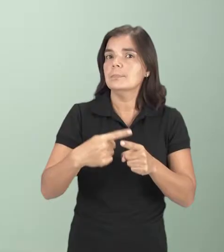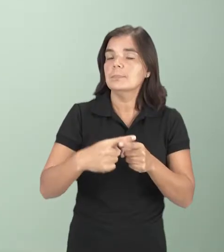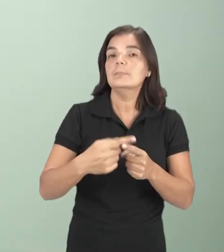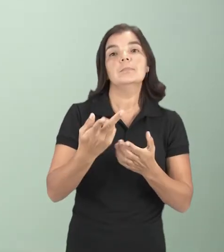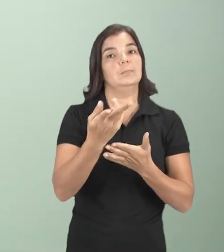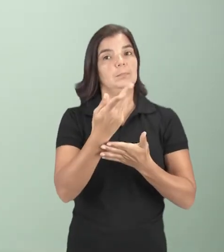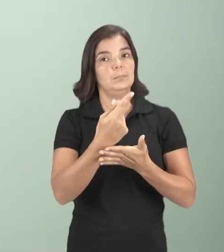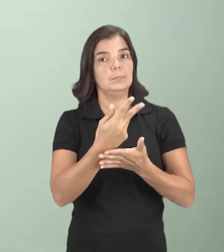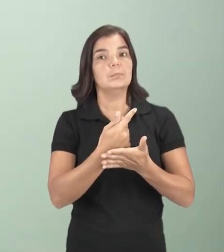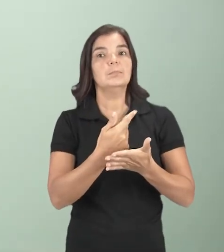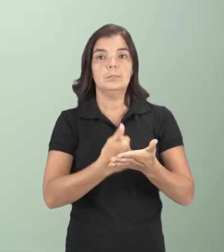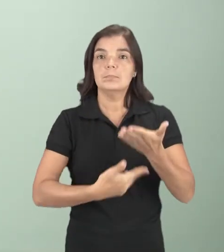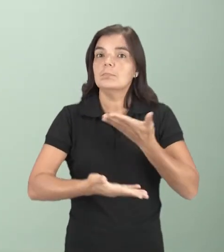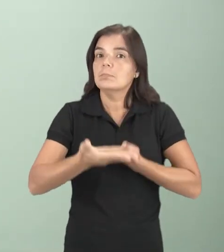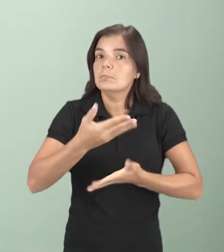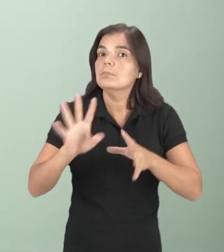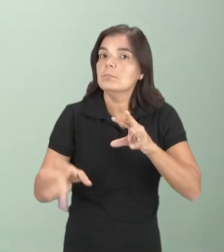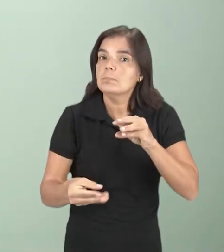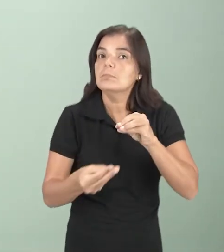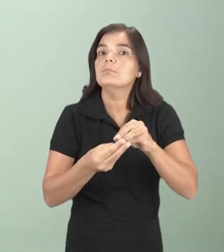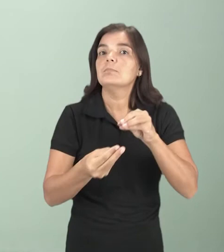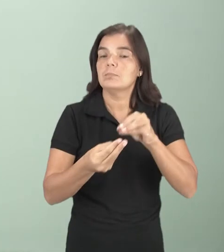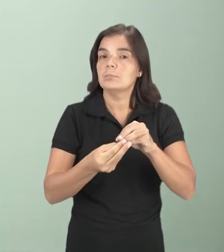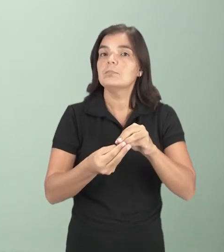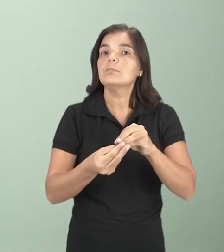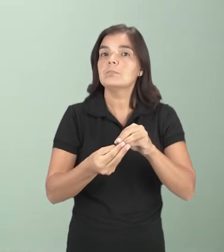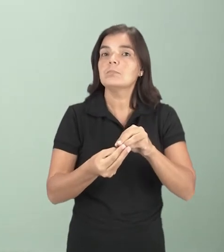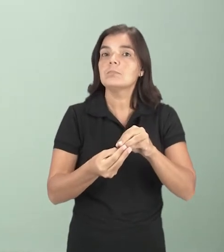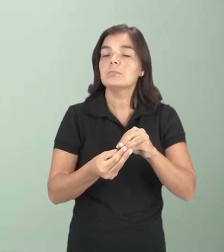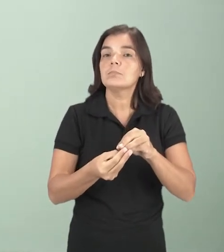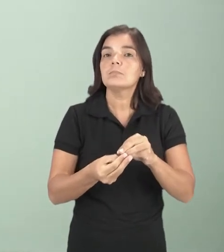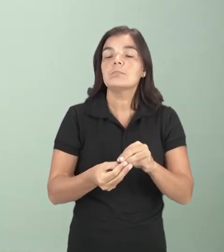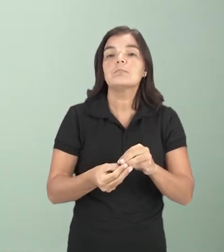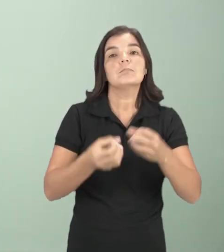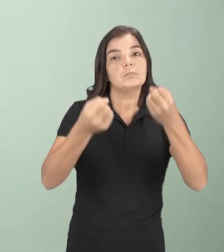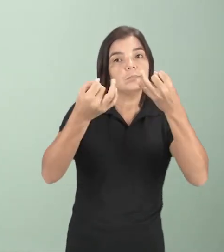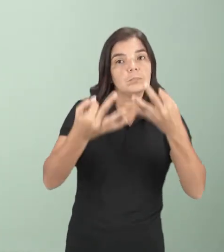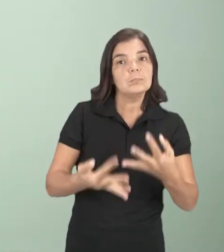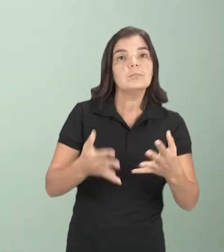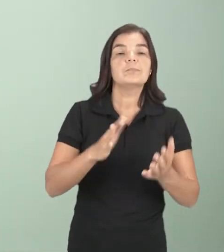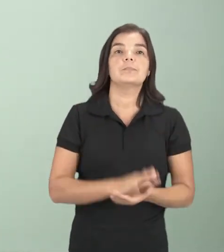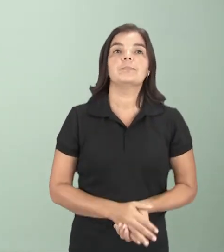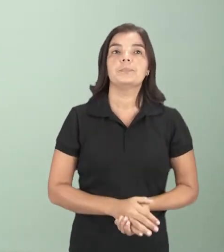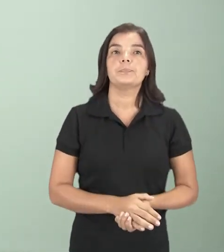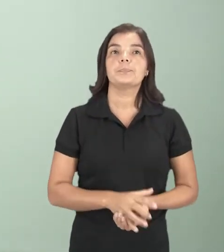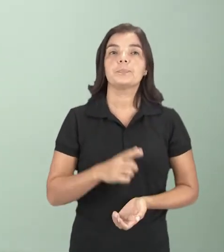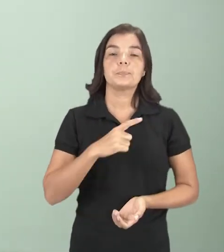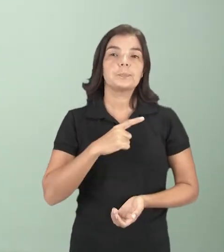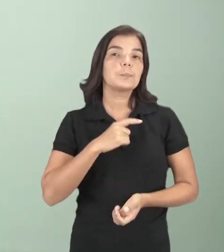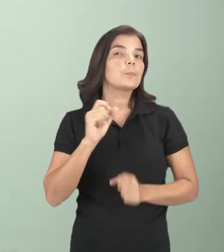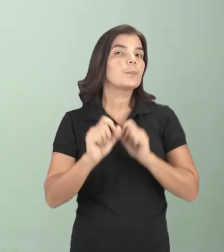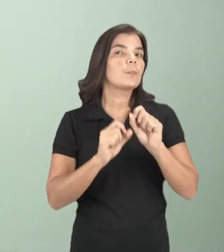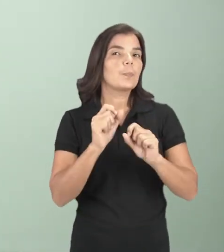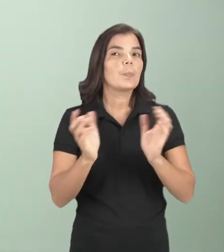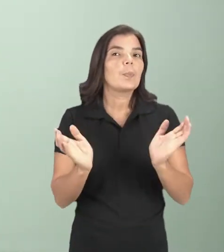Porque as artes integradas trazem isso dentro da sua concepção. E aqui nós estamos falando sobre o grupo